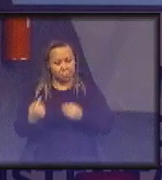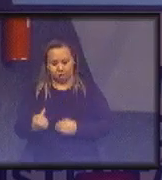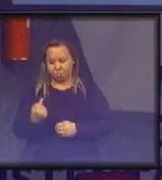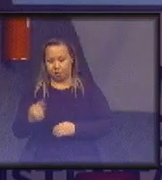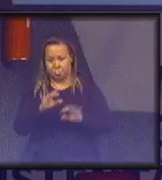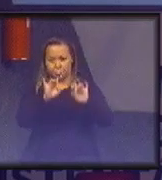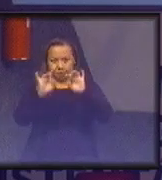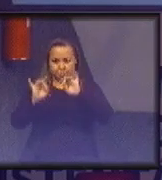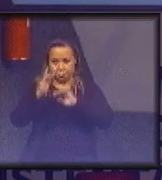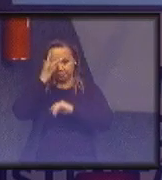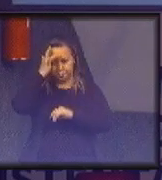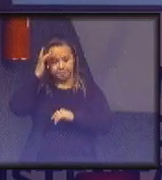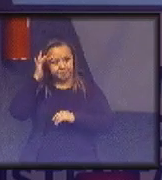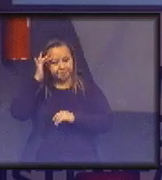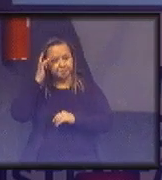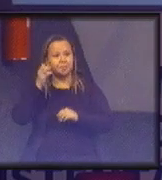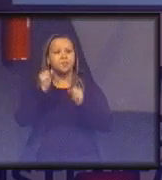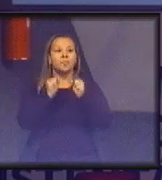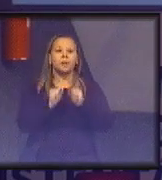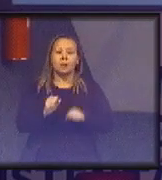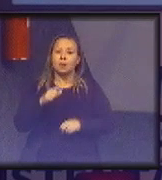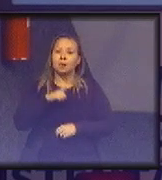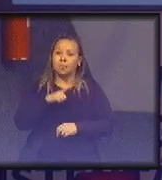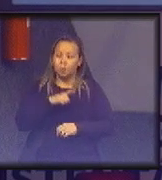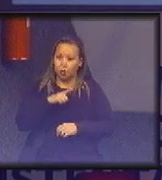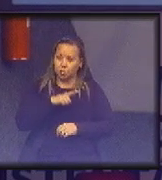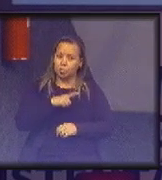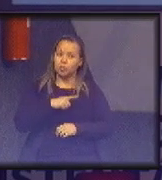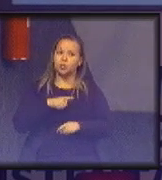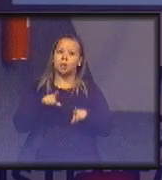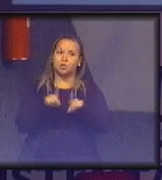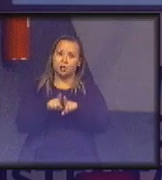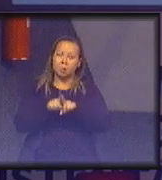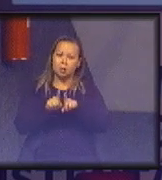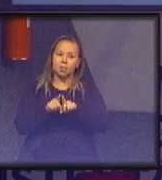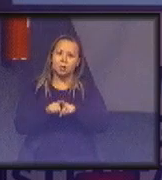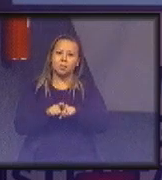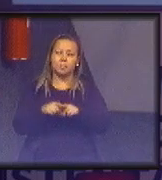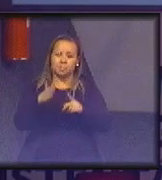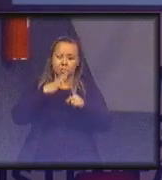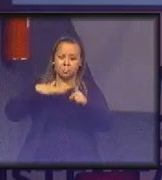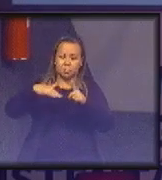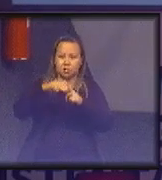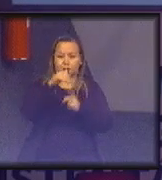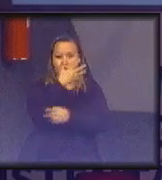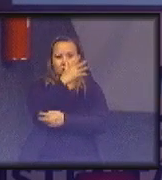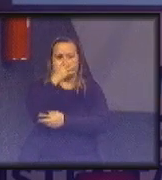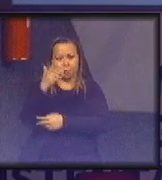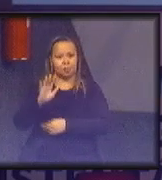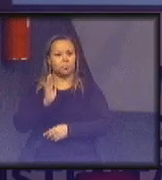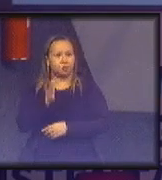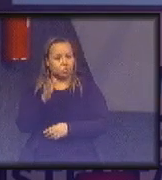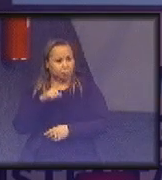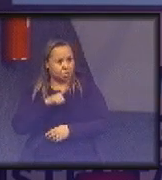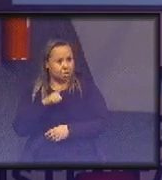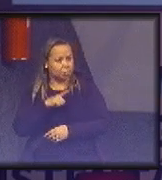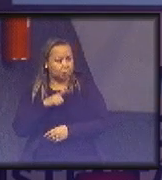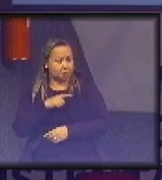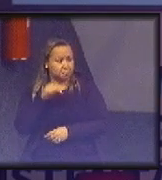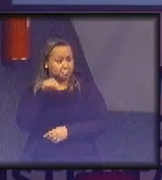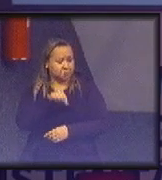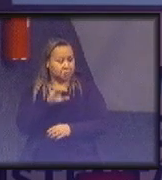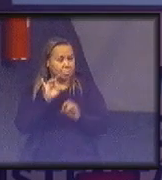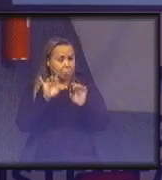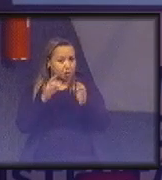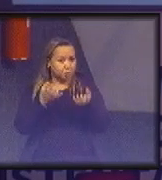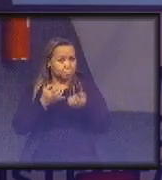cada um. E possuir unidades ou núcleos socioambientais. Isso tudo já tinha, continua. E aqui, só que aqui é uma